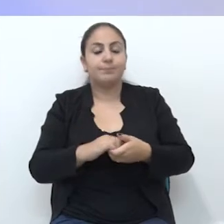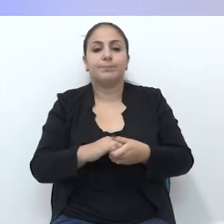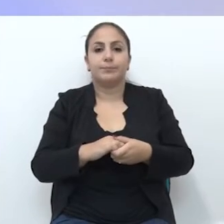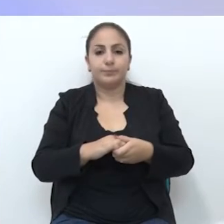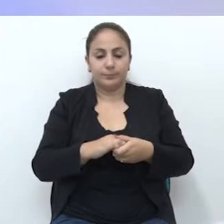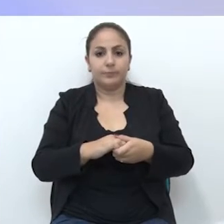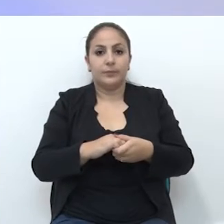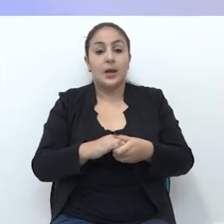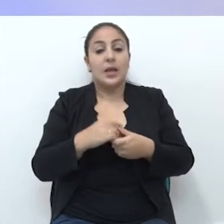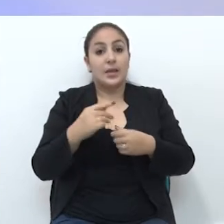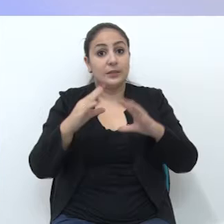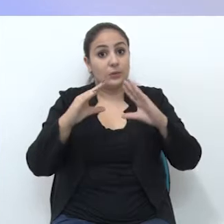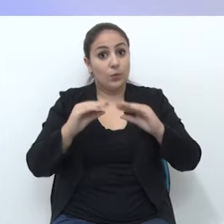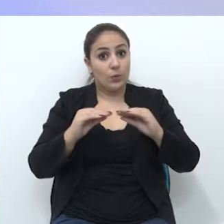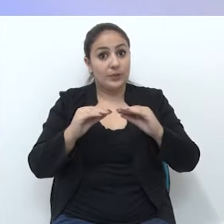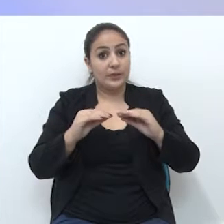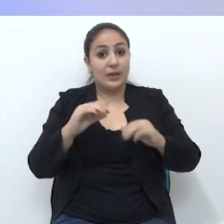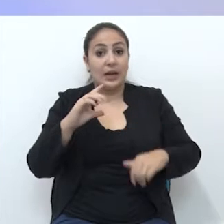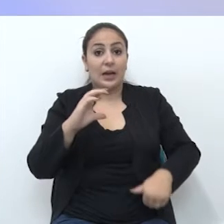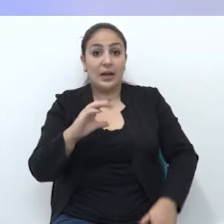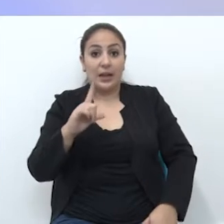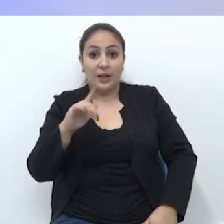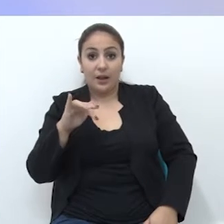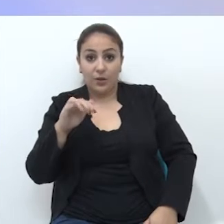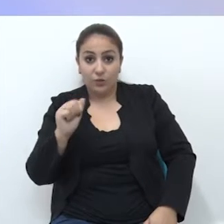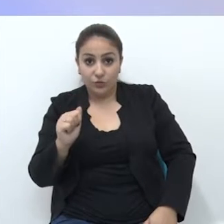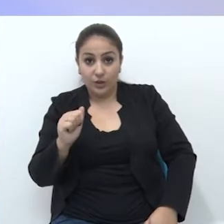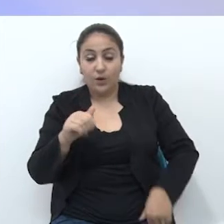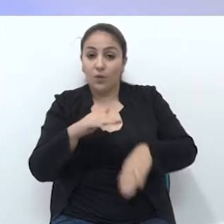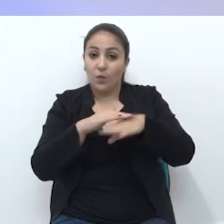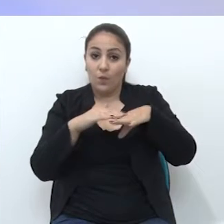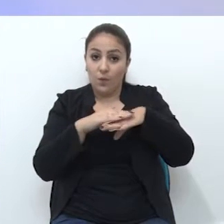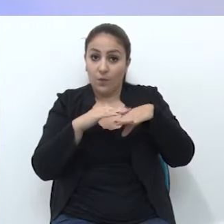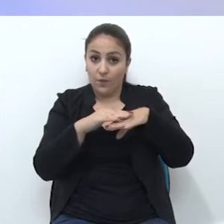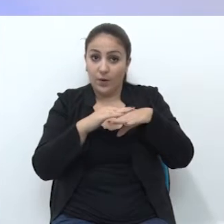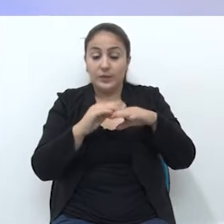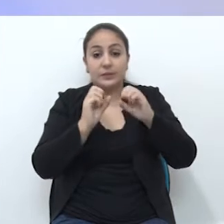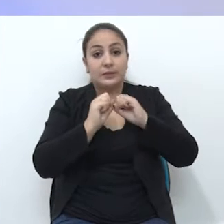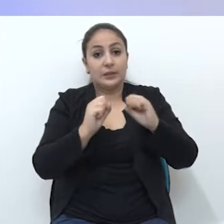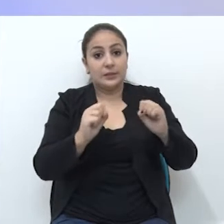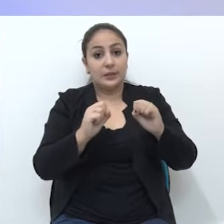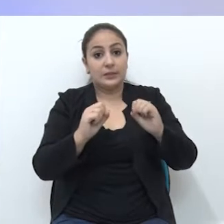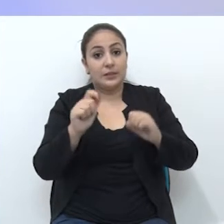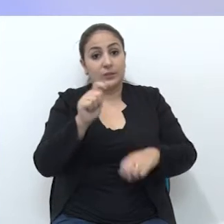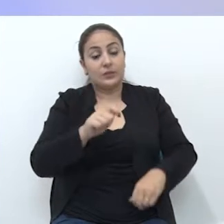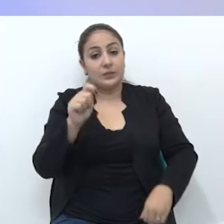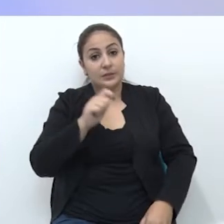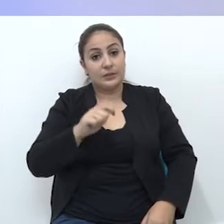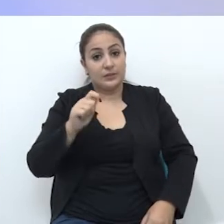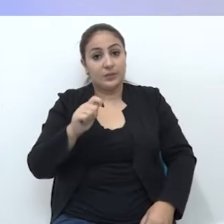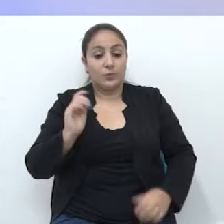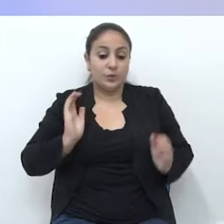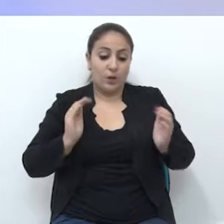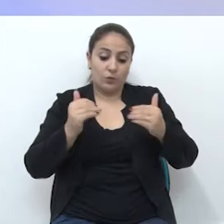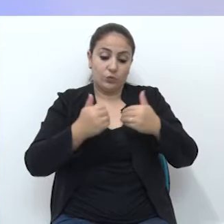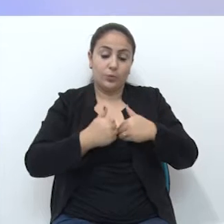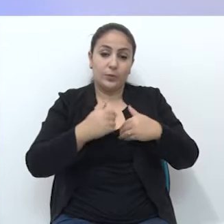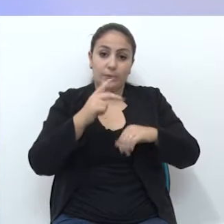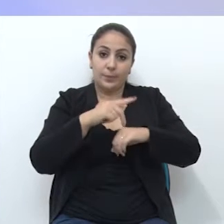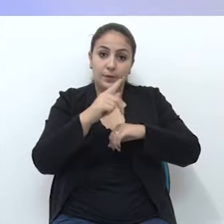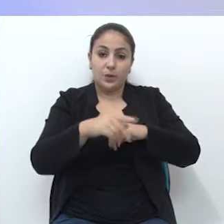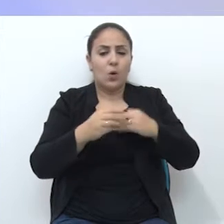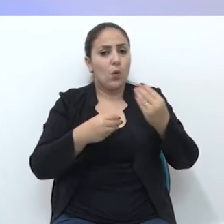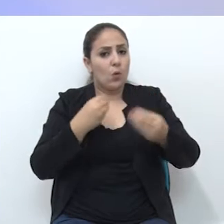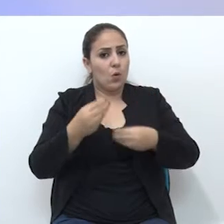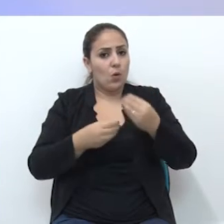nesta noite, a jornalista Cláudia Tainá conversa com a secretária da Associação de Autismo de Passo Fundo. Como